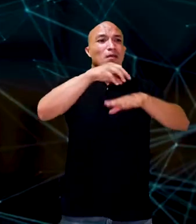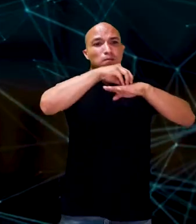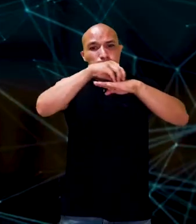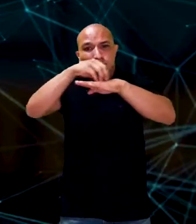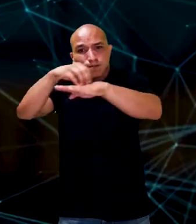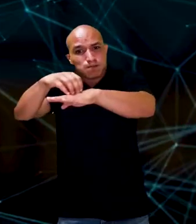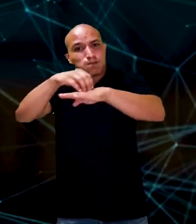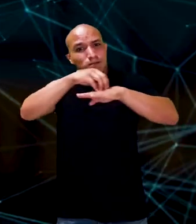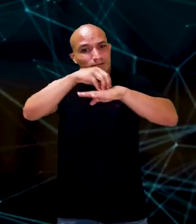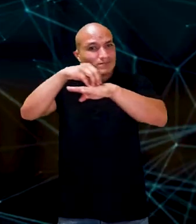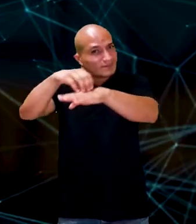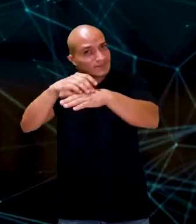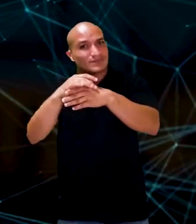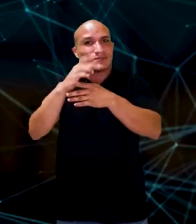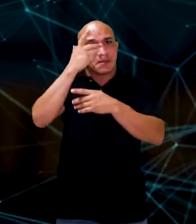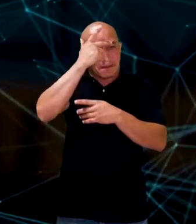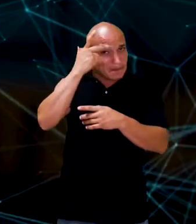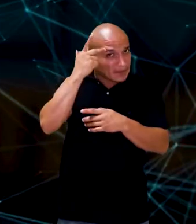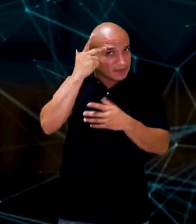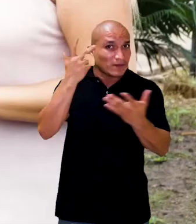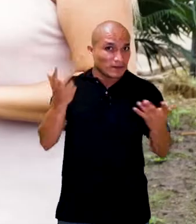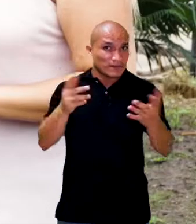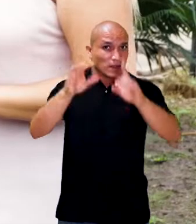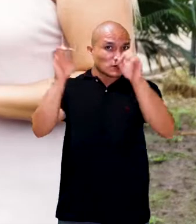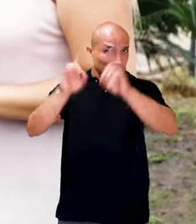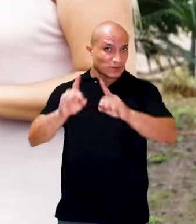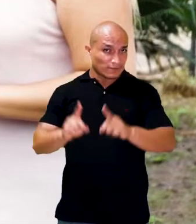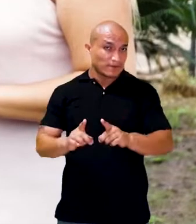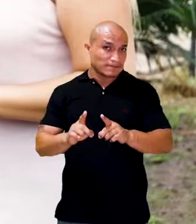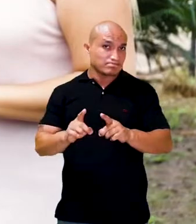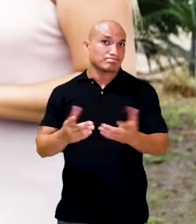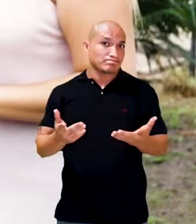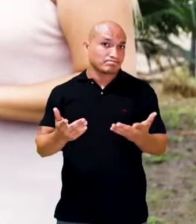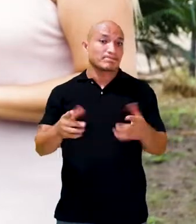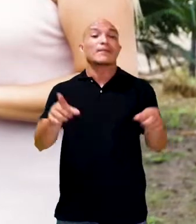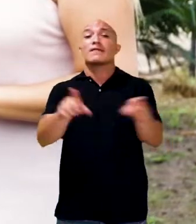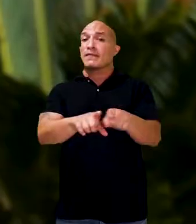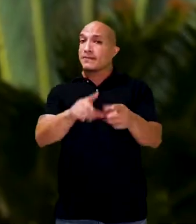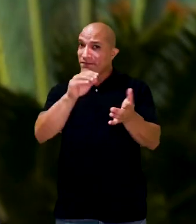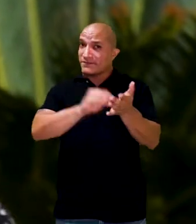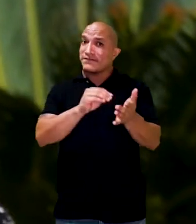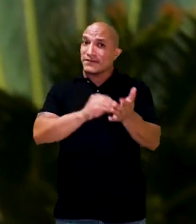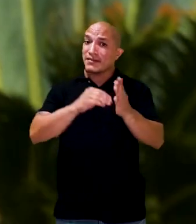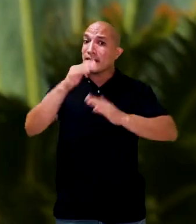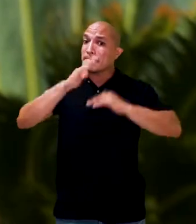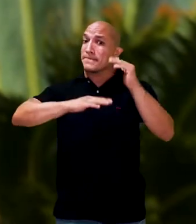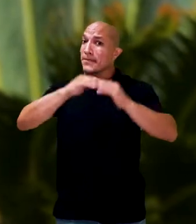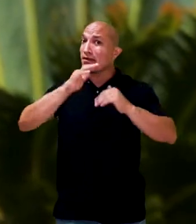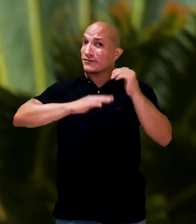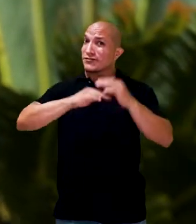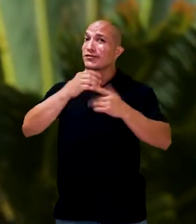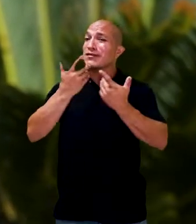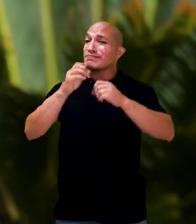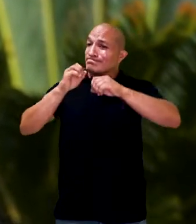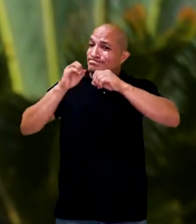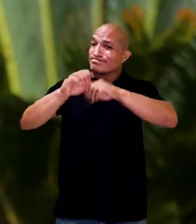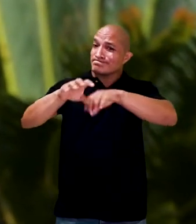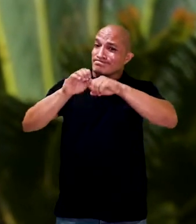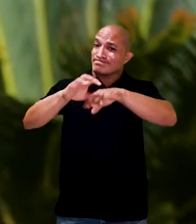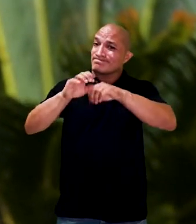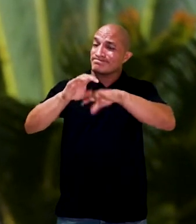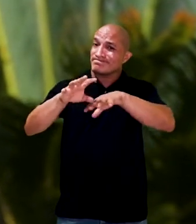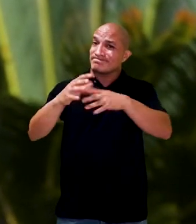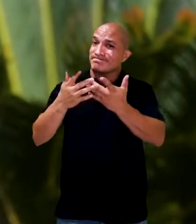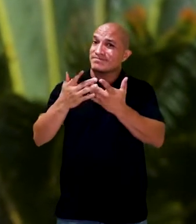transporte adequado para a locomoção dessas pessoas com deficiência, além da falta de profissionais